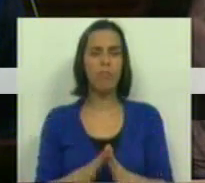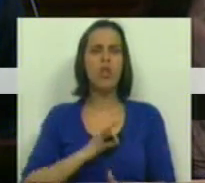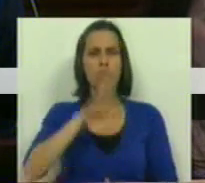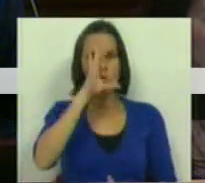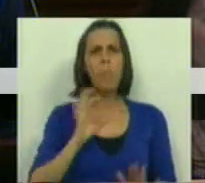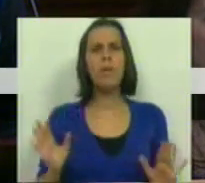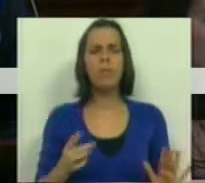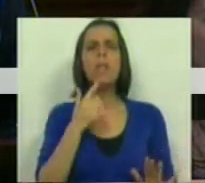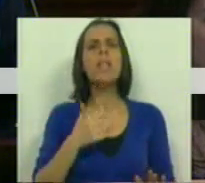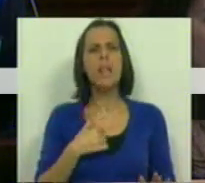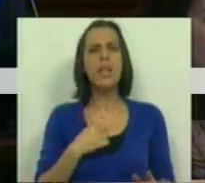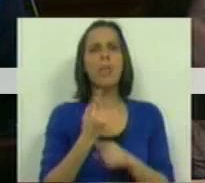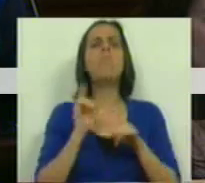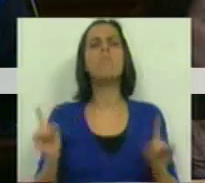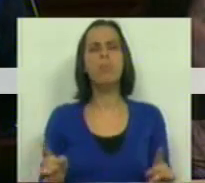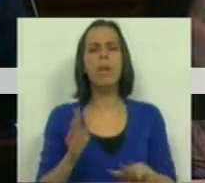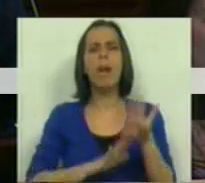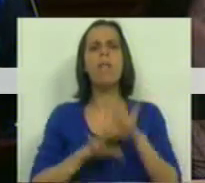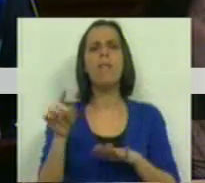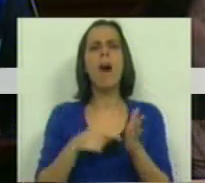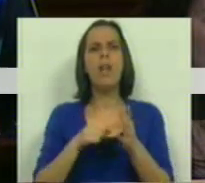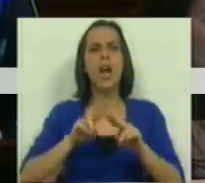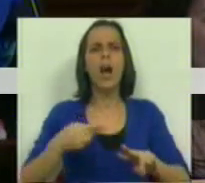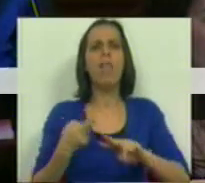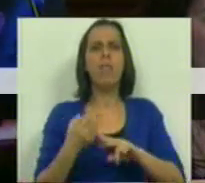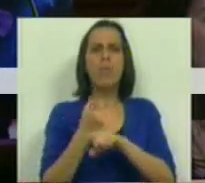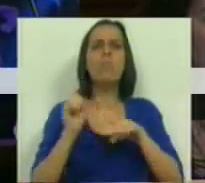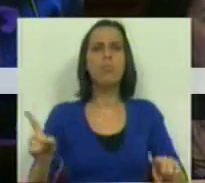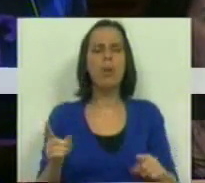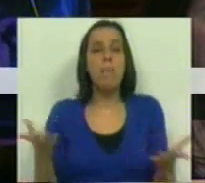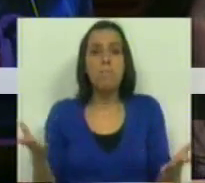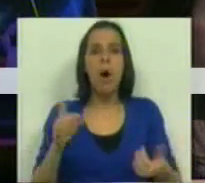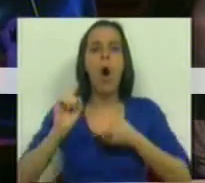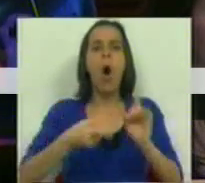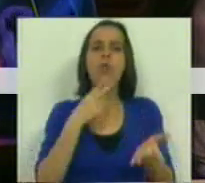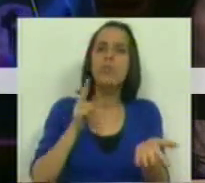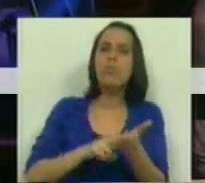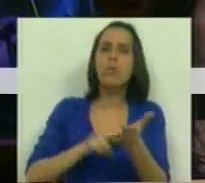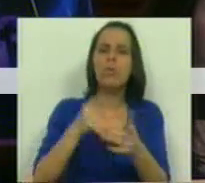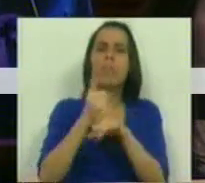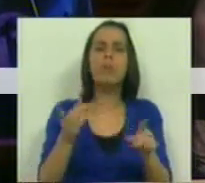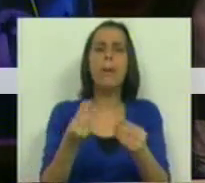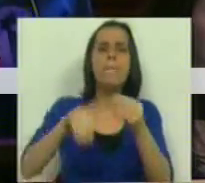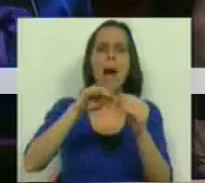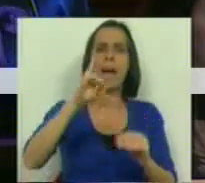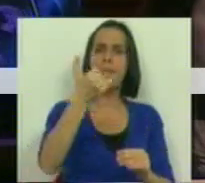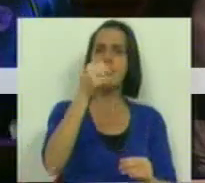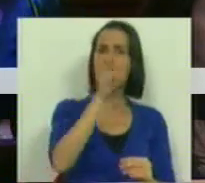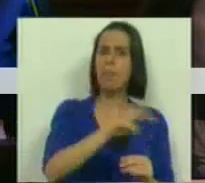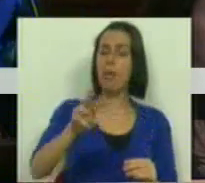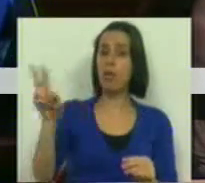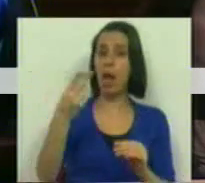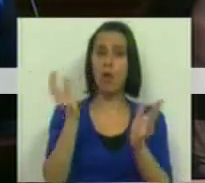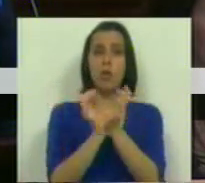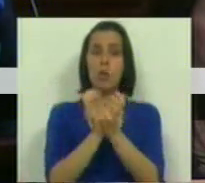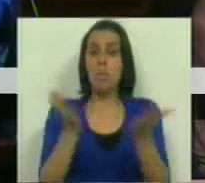Sr. Ministro, diga porquê que faz este reforço. Diga qual é o motivo para mais 25 milhões de